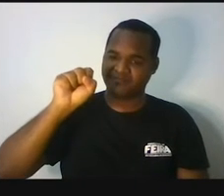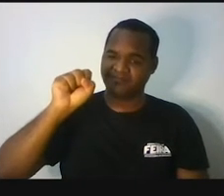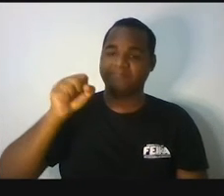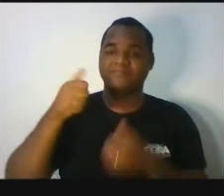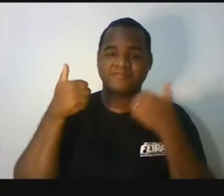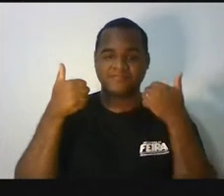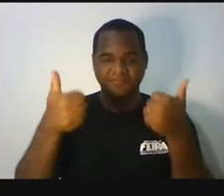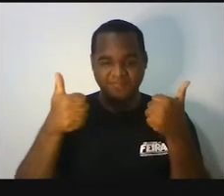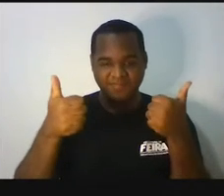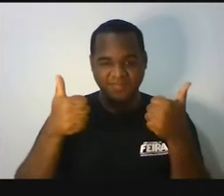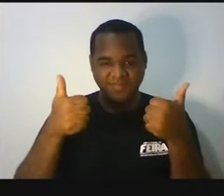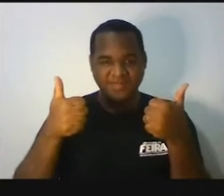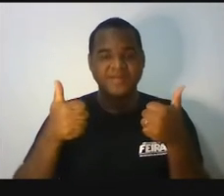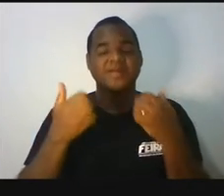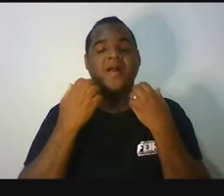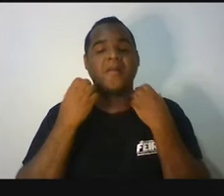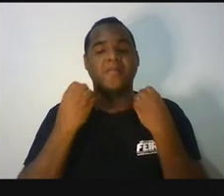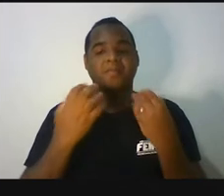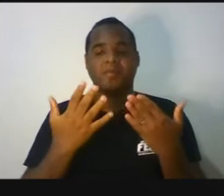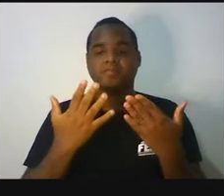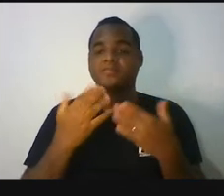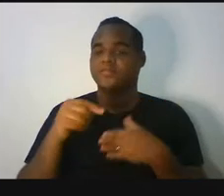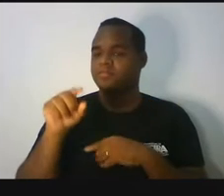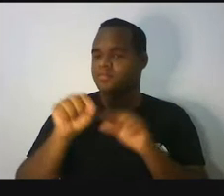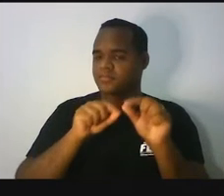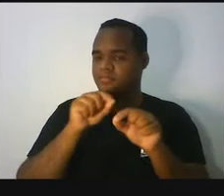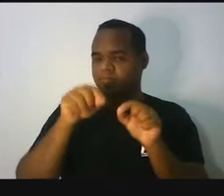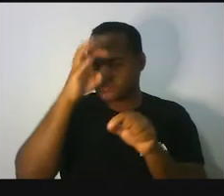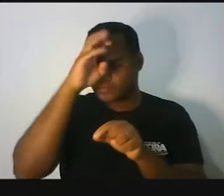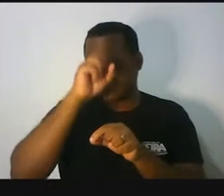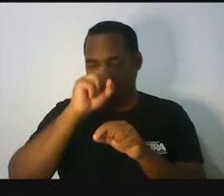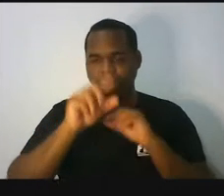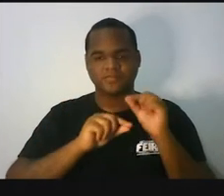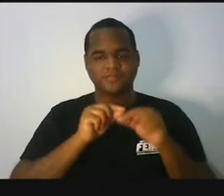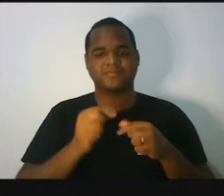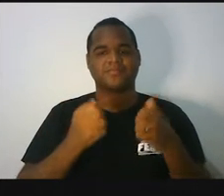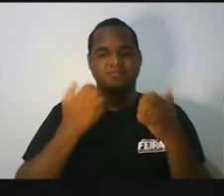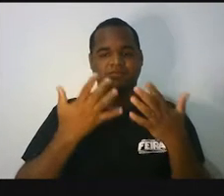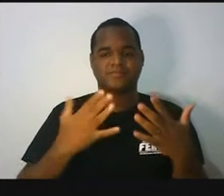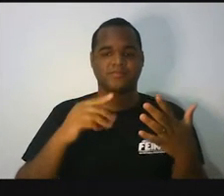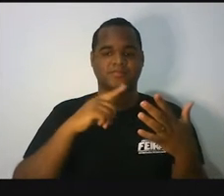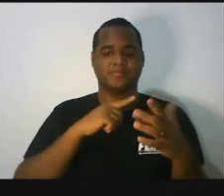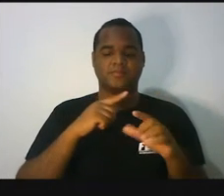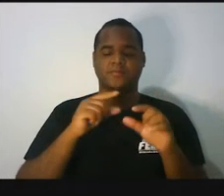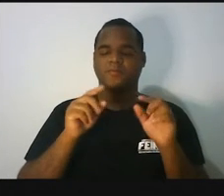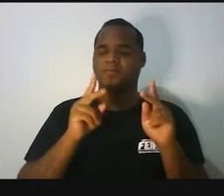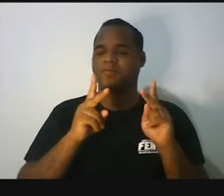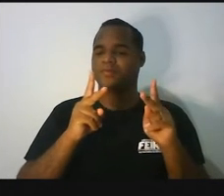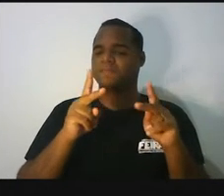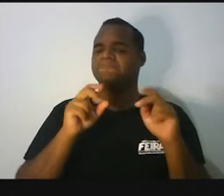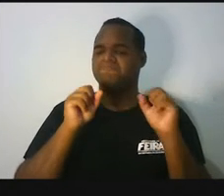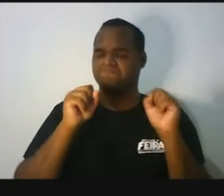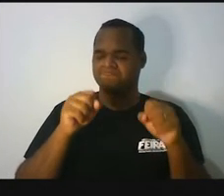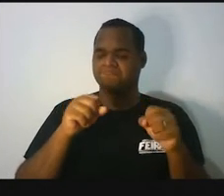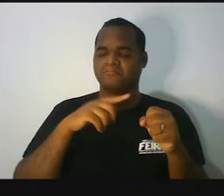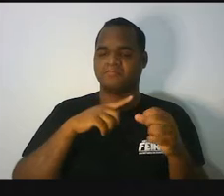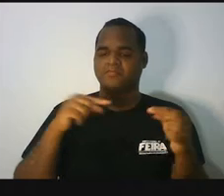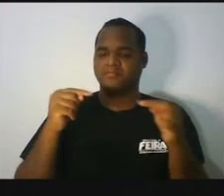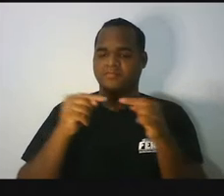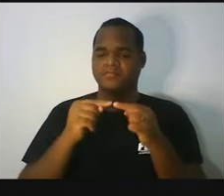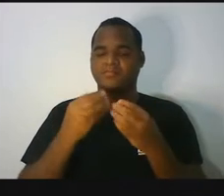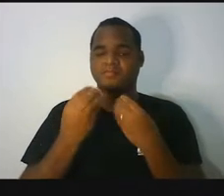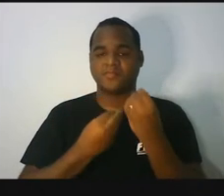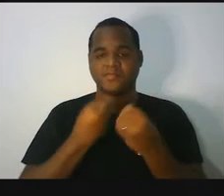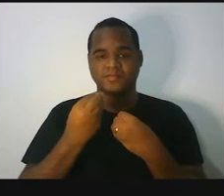Belezinha? Bom, o que a gente vai aprender nessa aula? A gente vai dar continuidade, na verdade, a